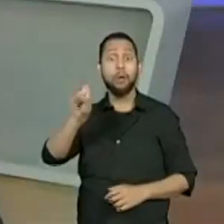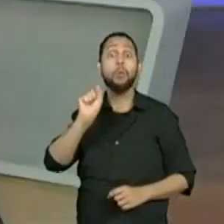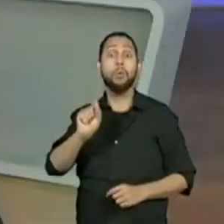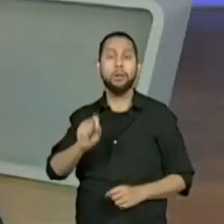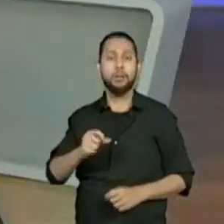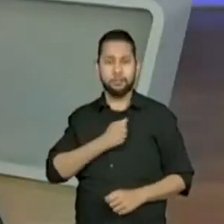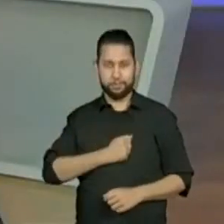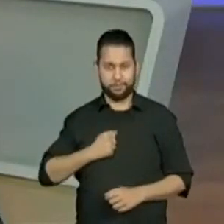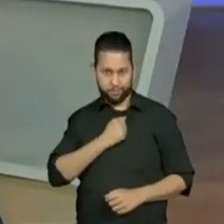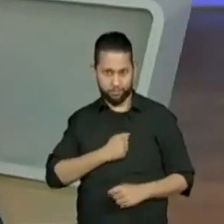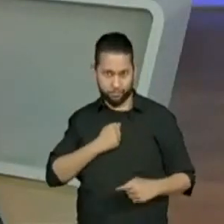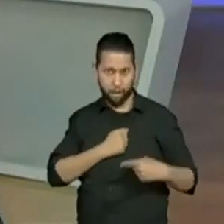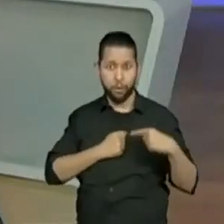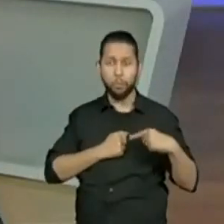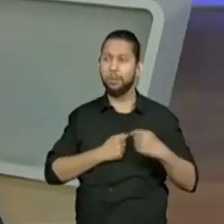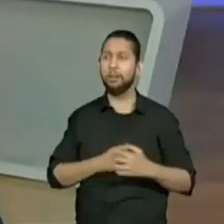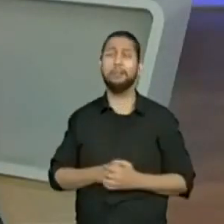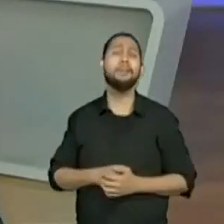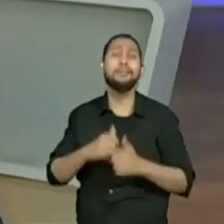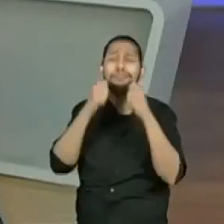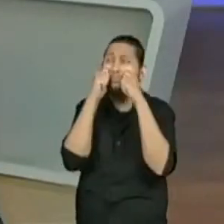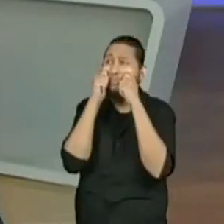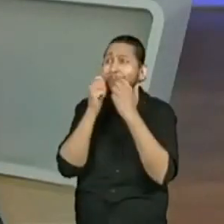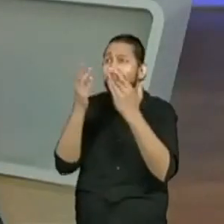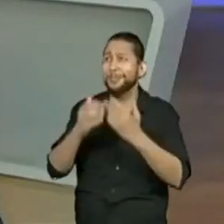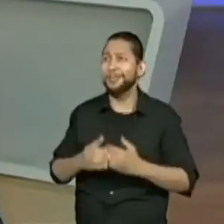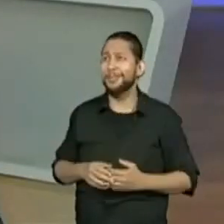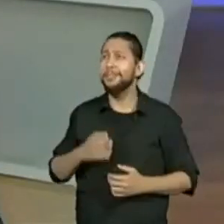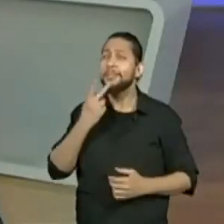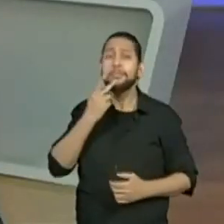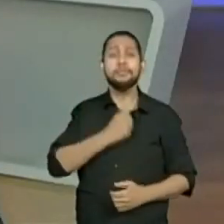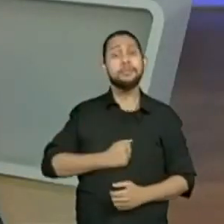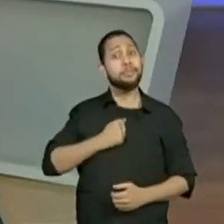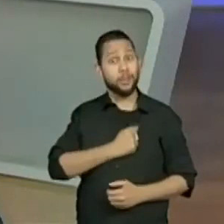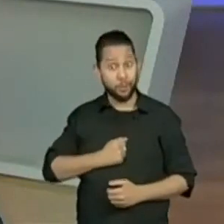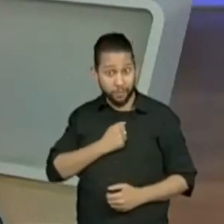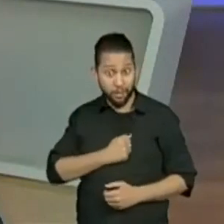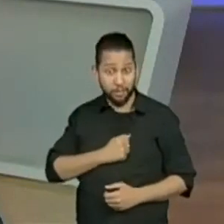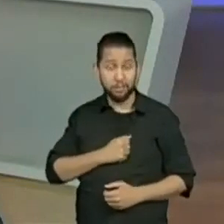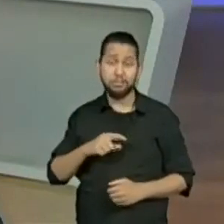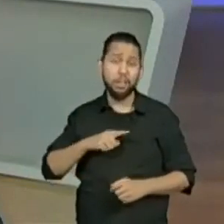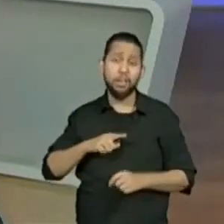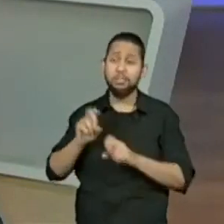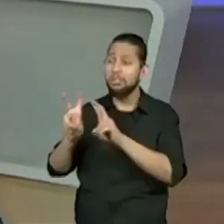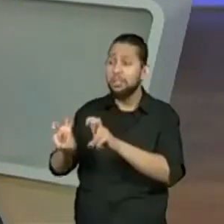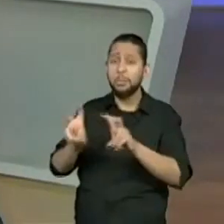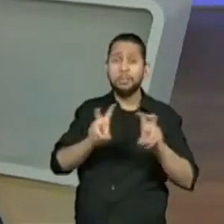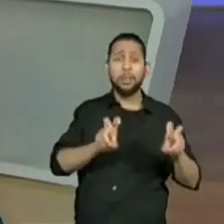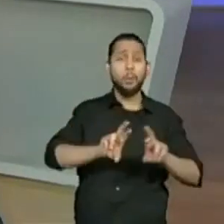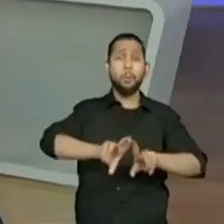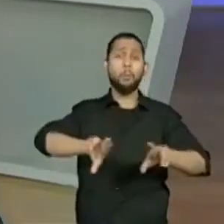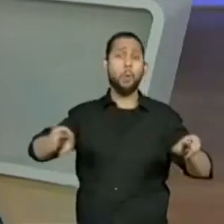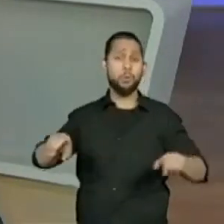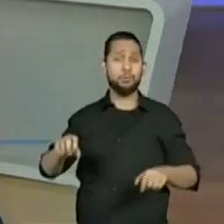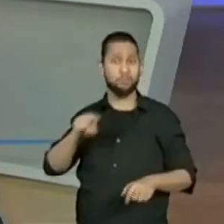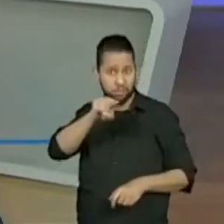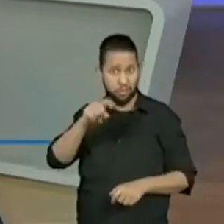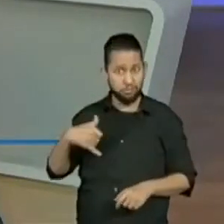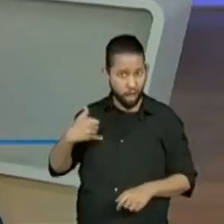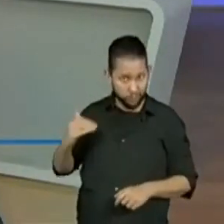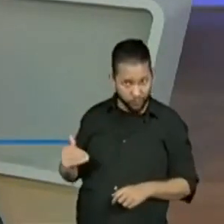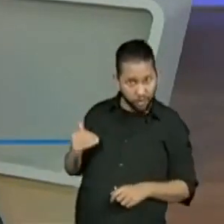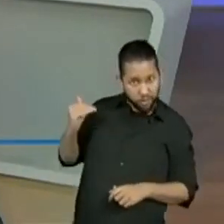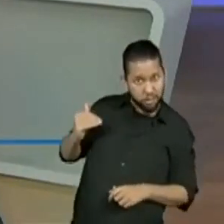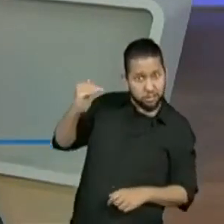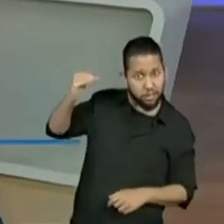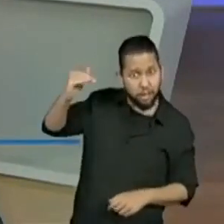saudade. Gente, eu achei bonitinha. Ela colocou que essa saudade acontece com várias coisas quando a gente cresce. Que linda! É